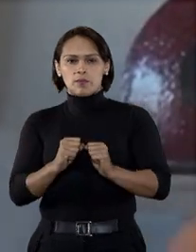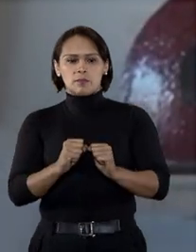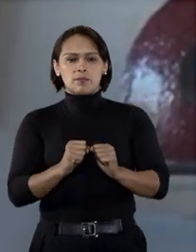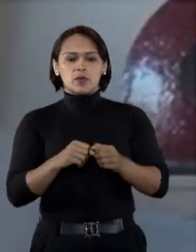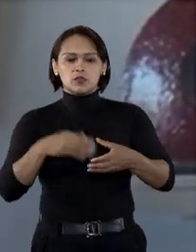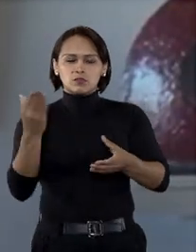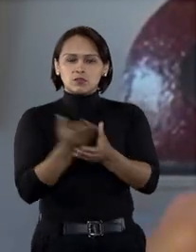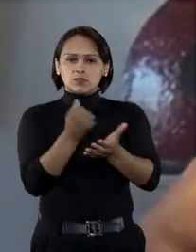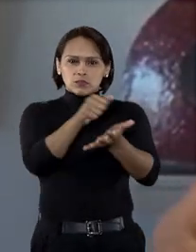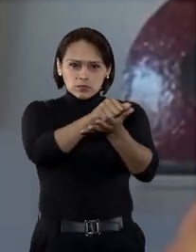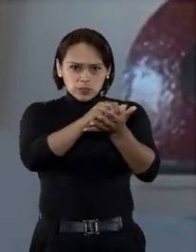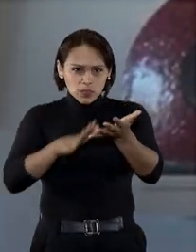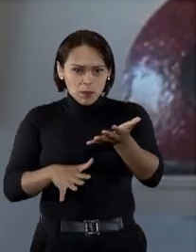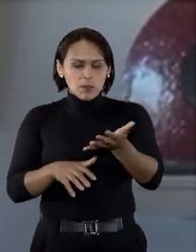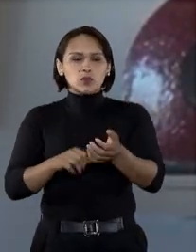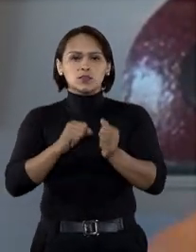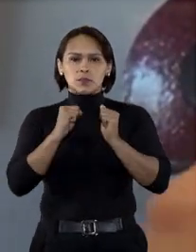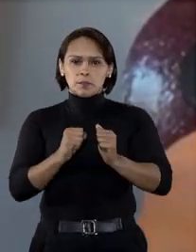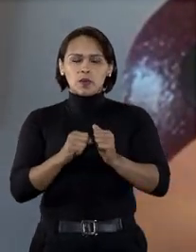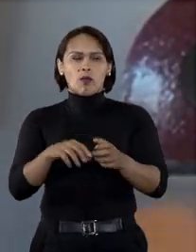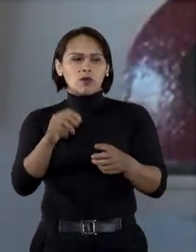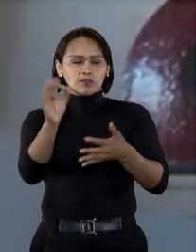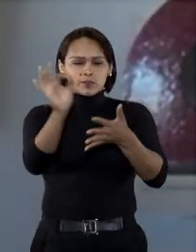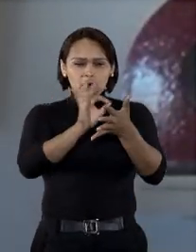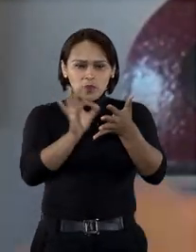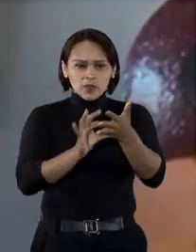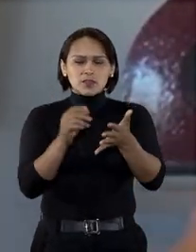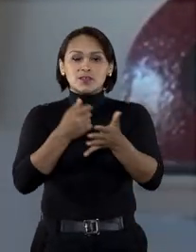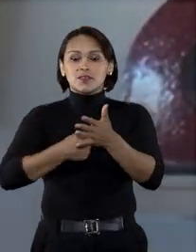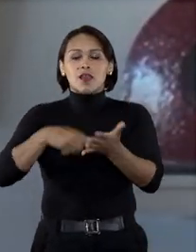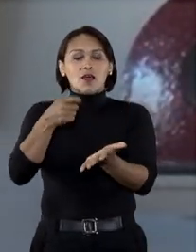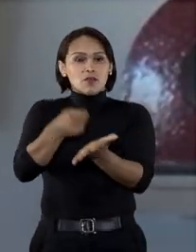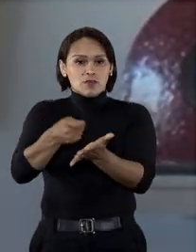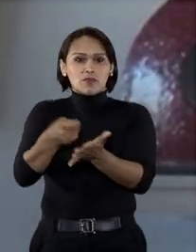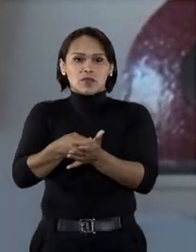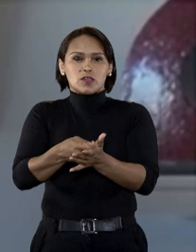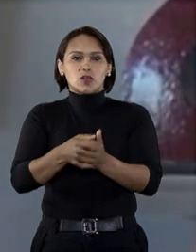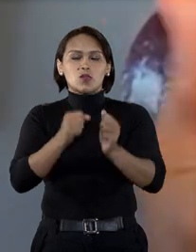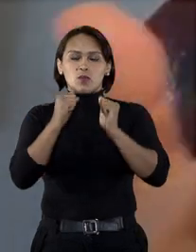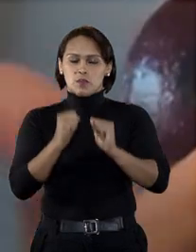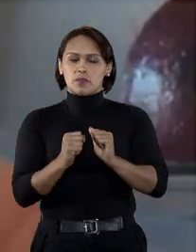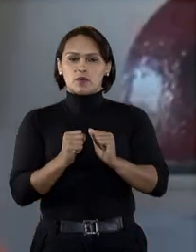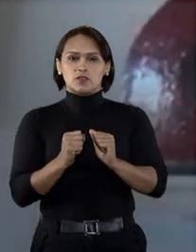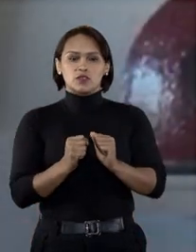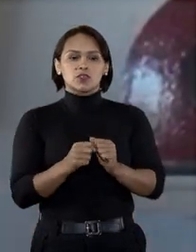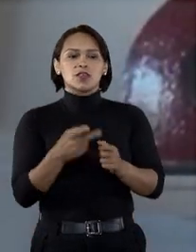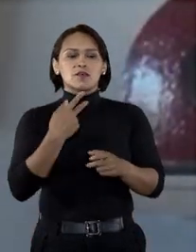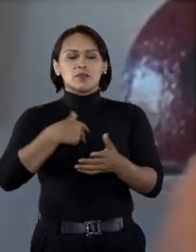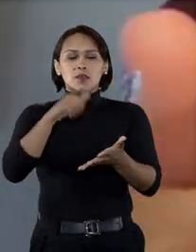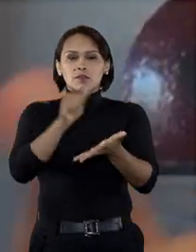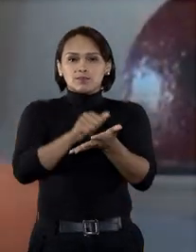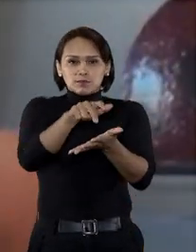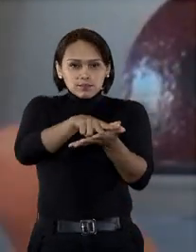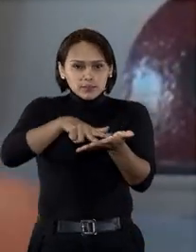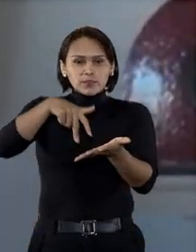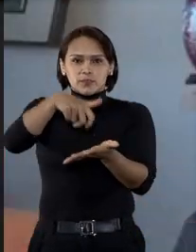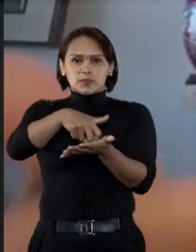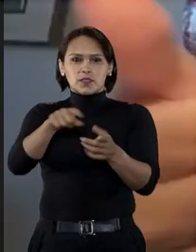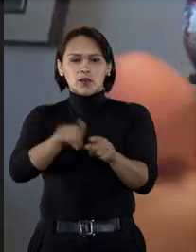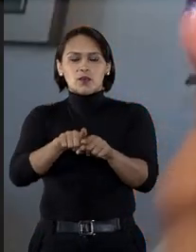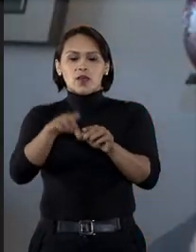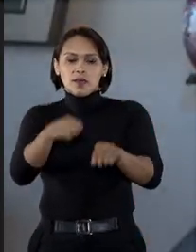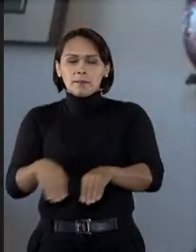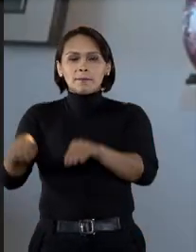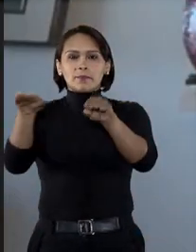sanção, uma multa, um puxão de orelha ao fornecedor, que tem caráter pedagógico e punitivo.